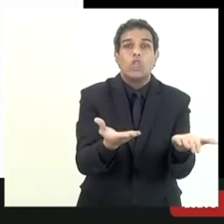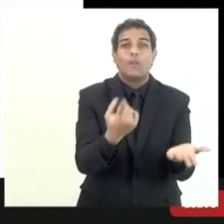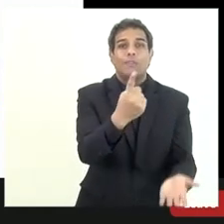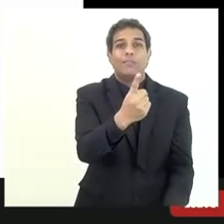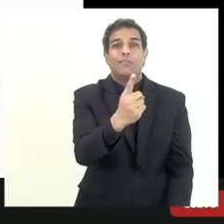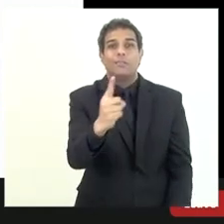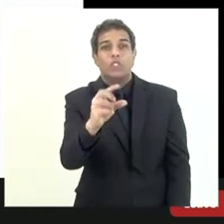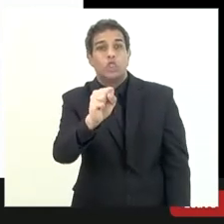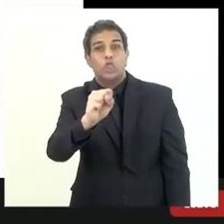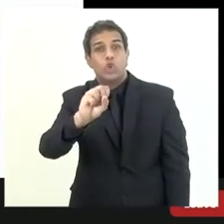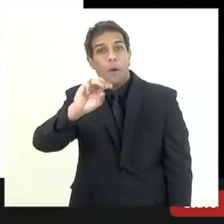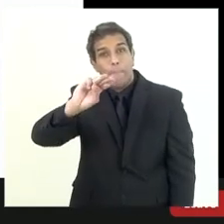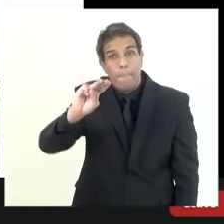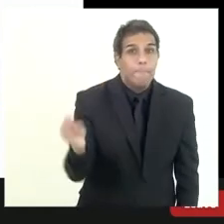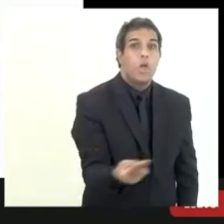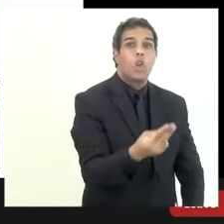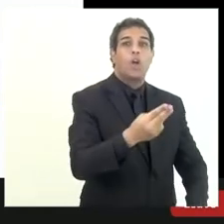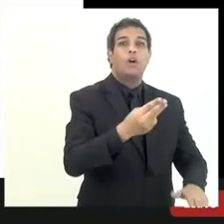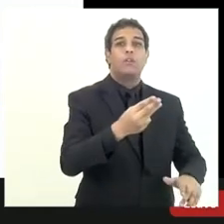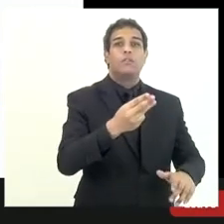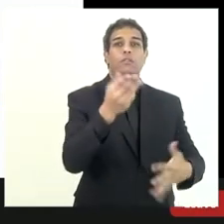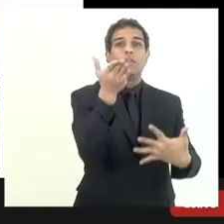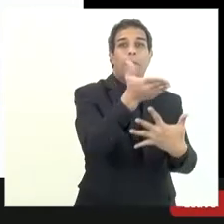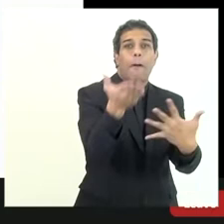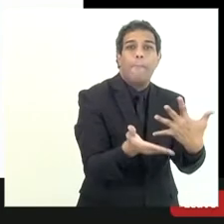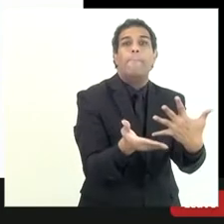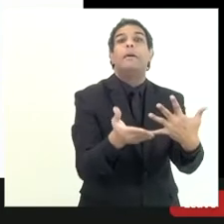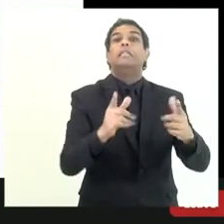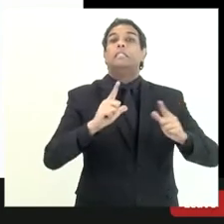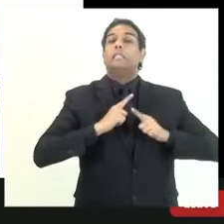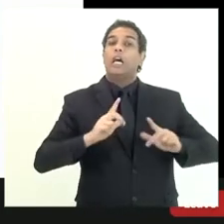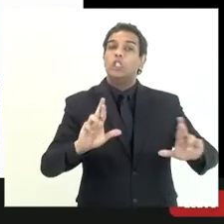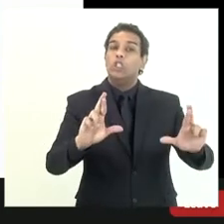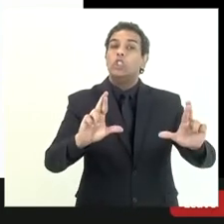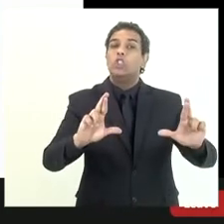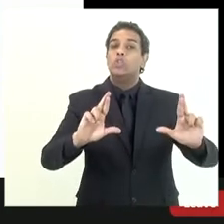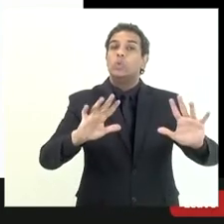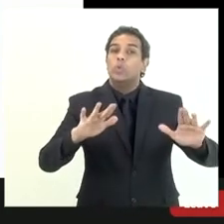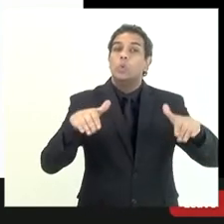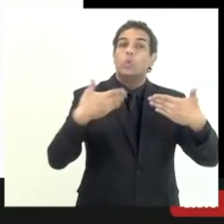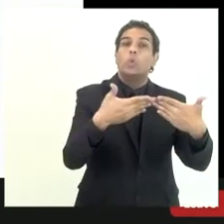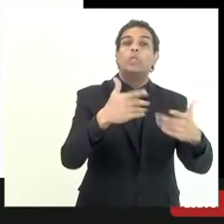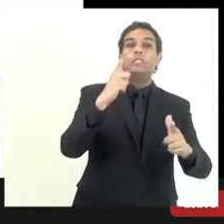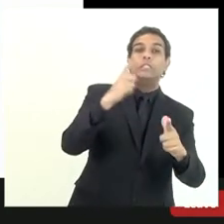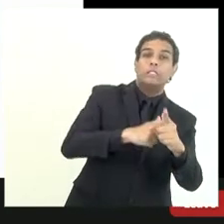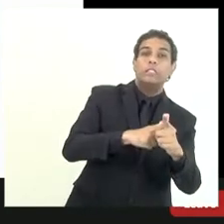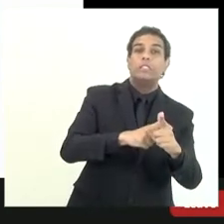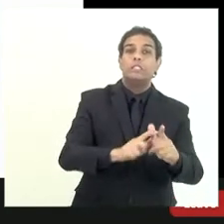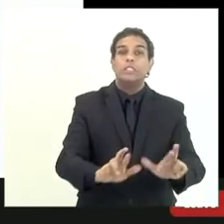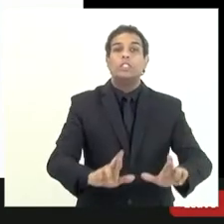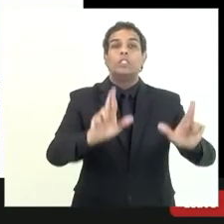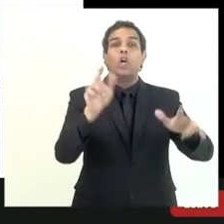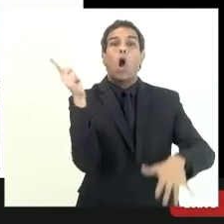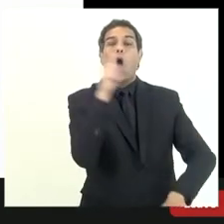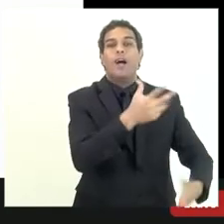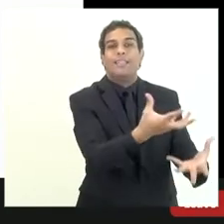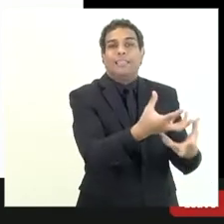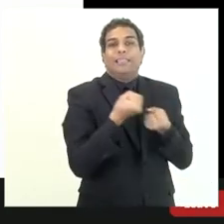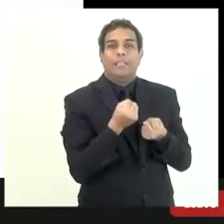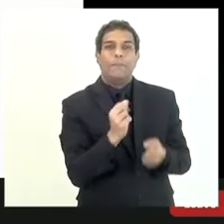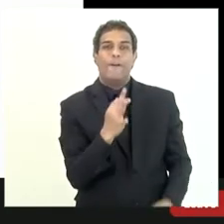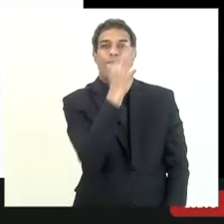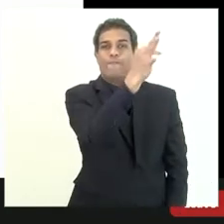118 bilhões de crédito eu tô sinalizando que eu tenho uma expectativa que aquilo ali é um ativo que eu tenho alguma expectativa de receber aquilo